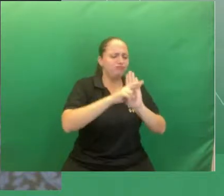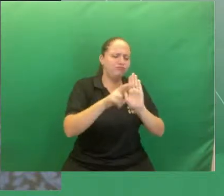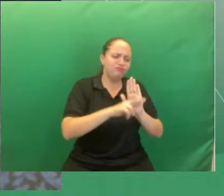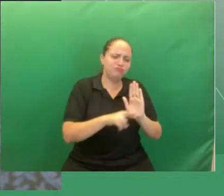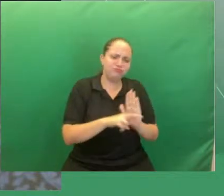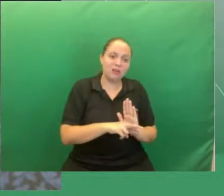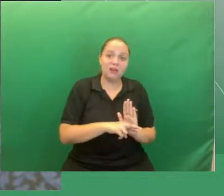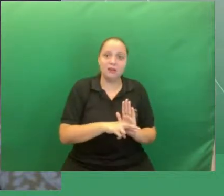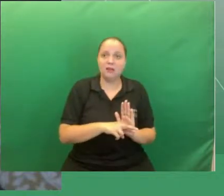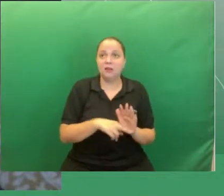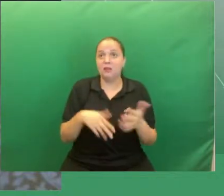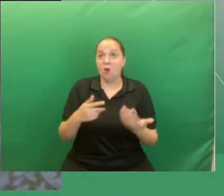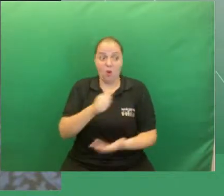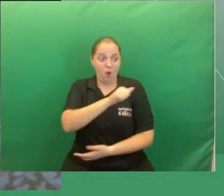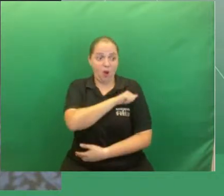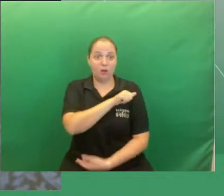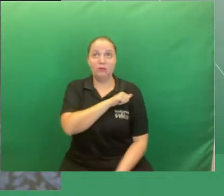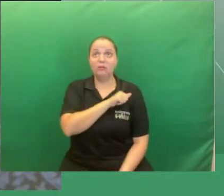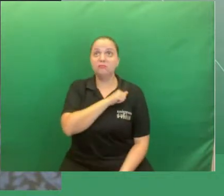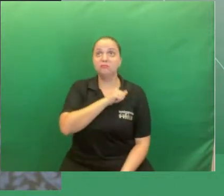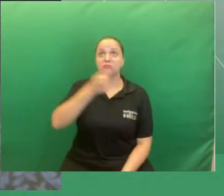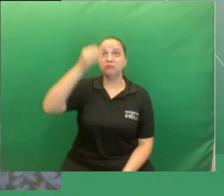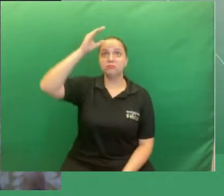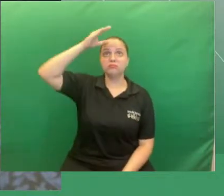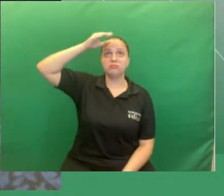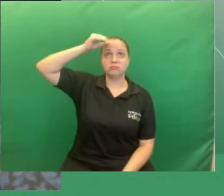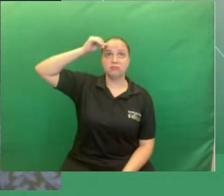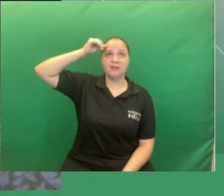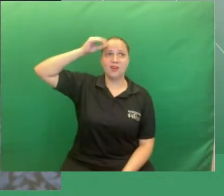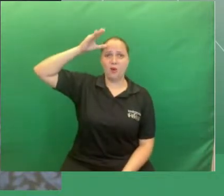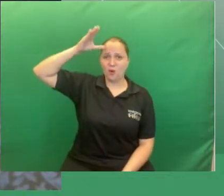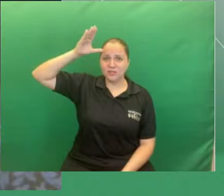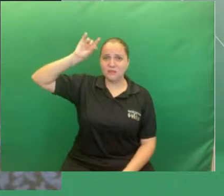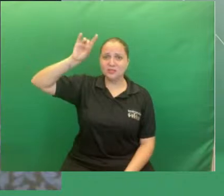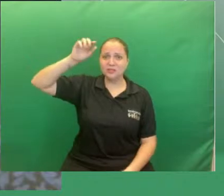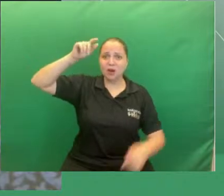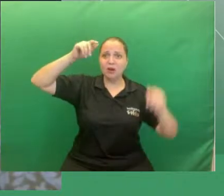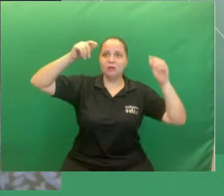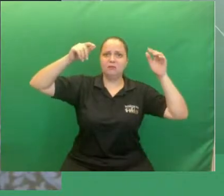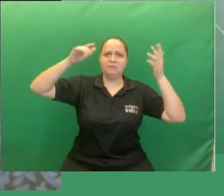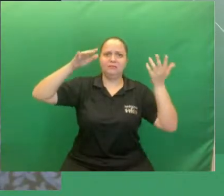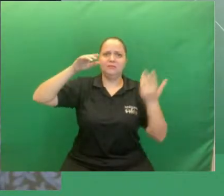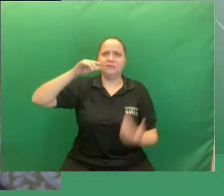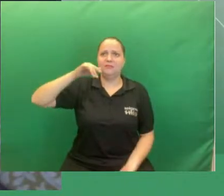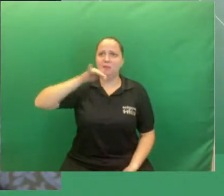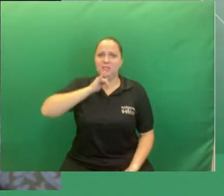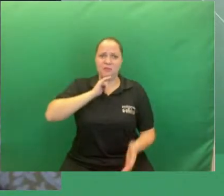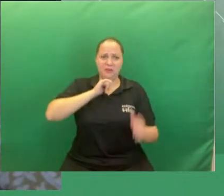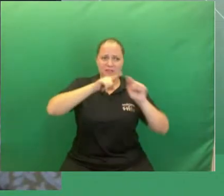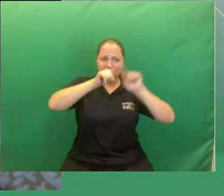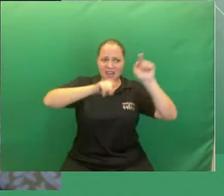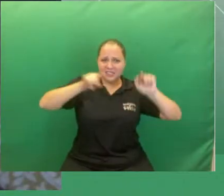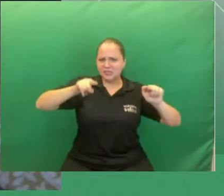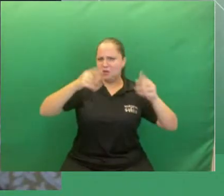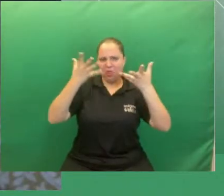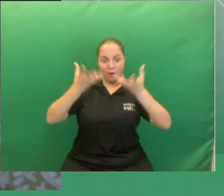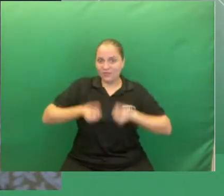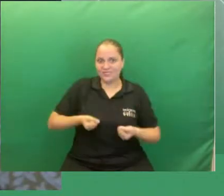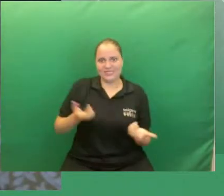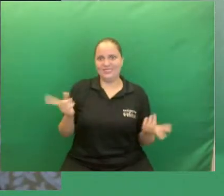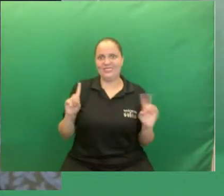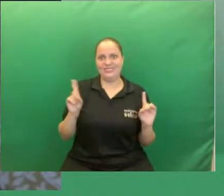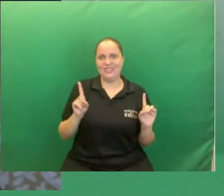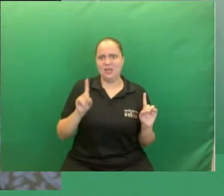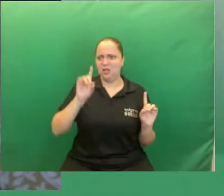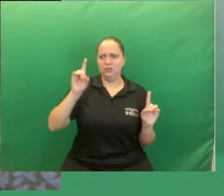linguísticos dos alunos muitas vezes sejam negligenciados. Bom, entende-se com isso